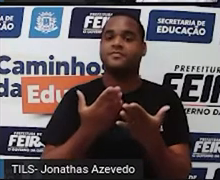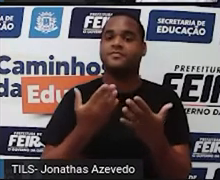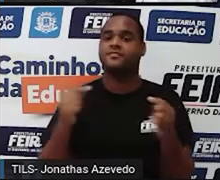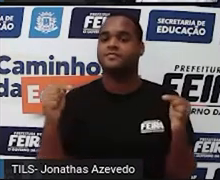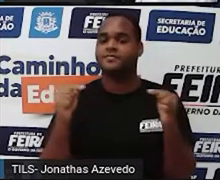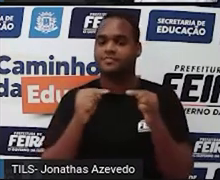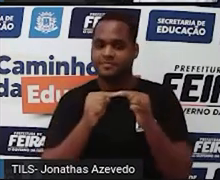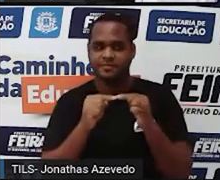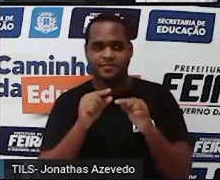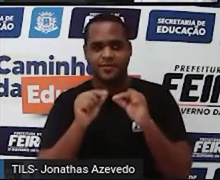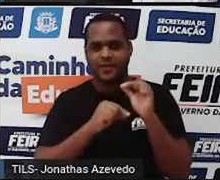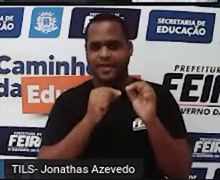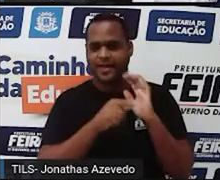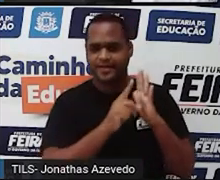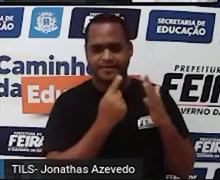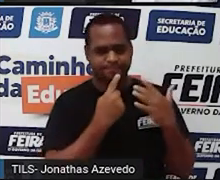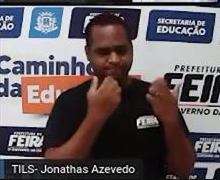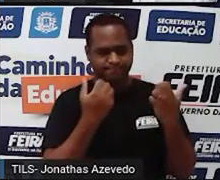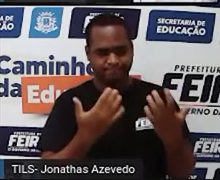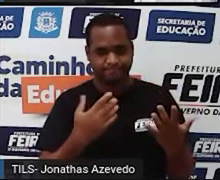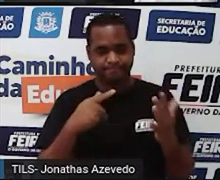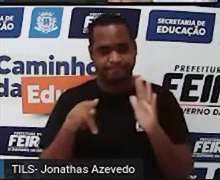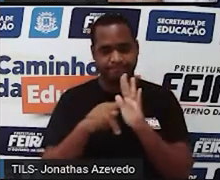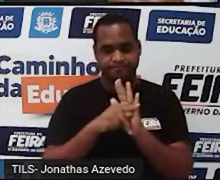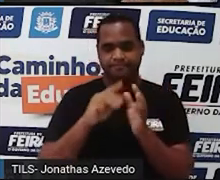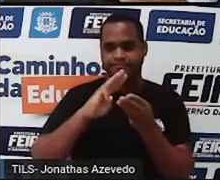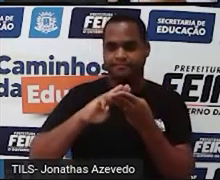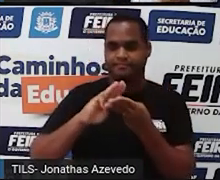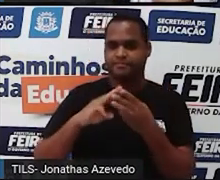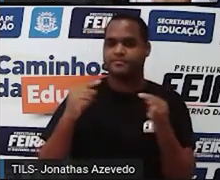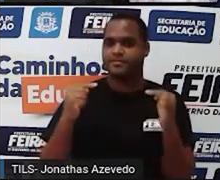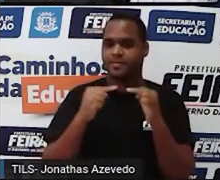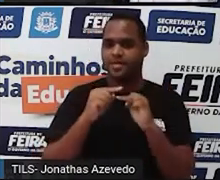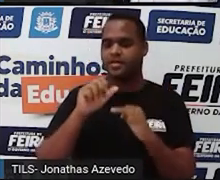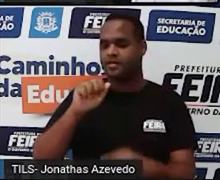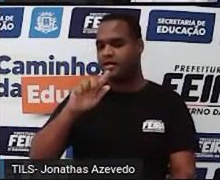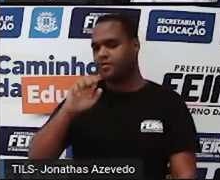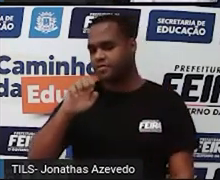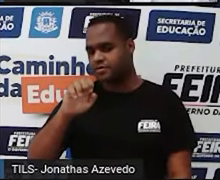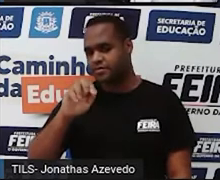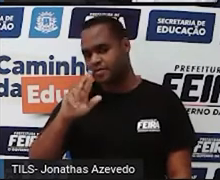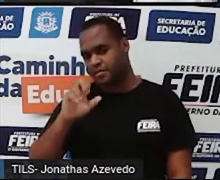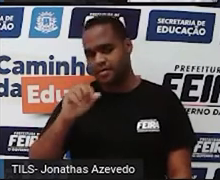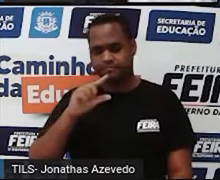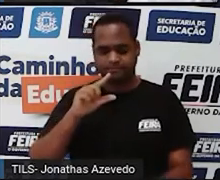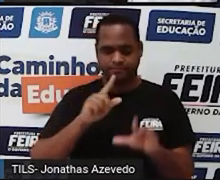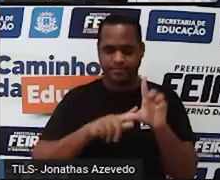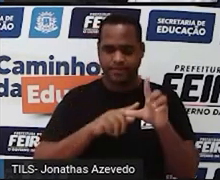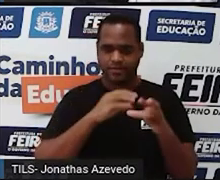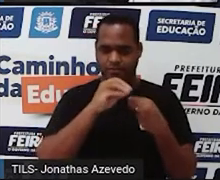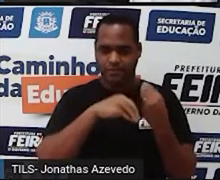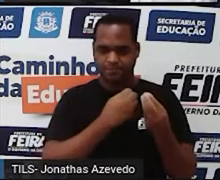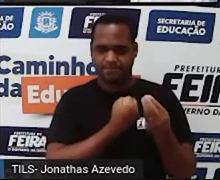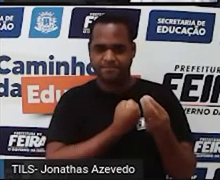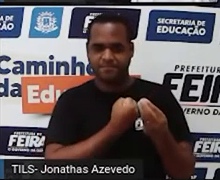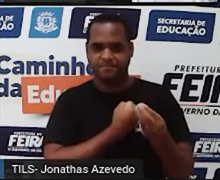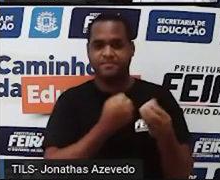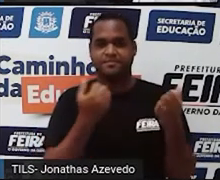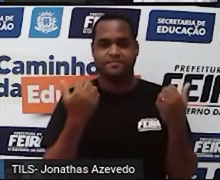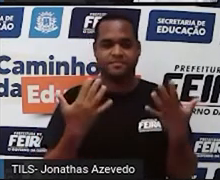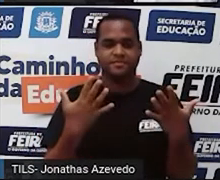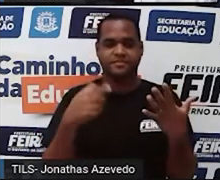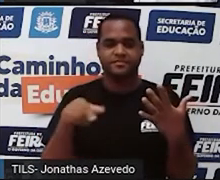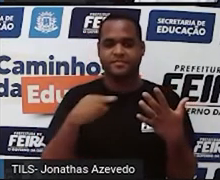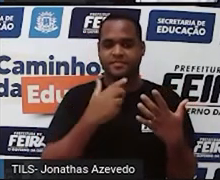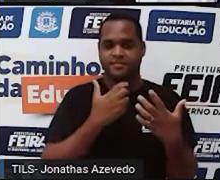essa, né? A parte da matemática chamada de álgebra. Pois é, né? E já que eu estou